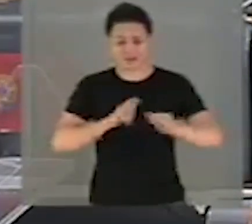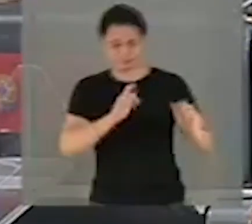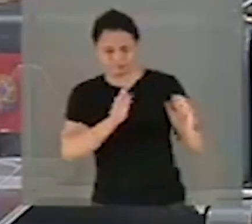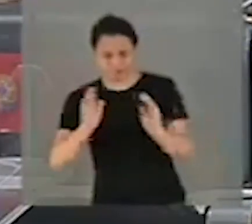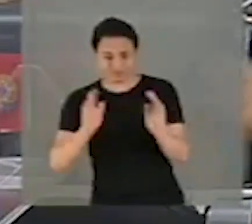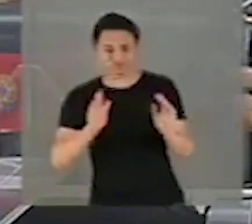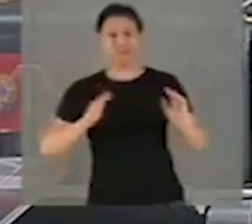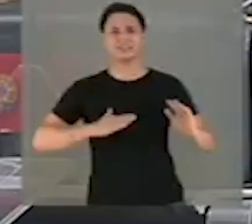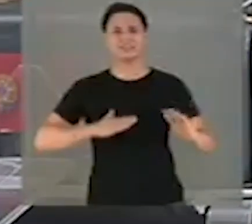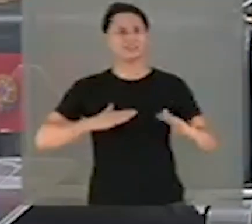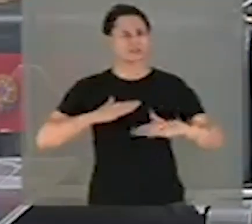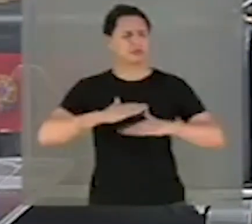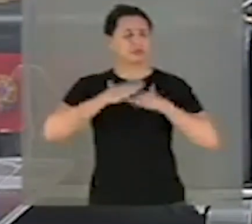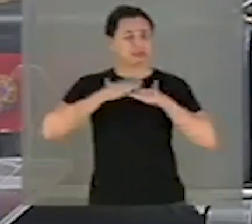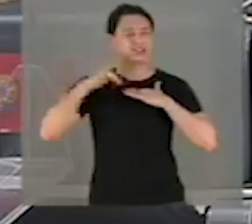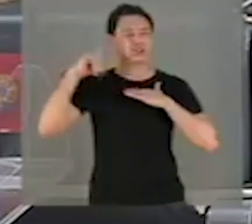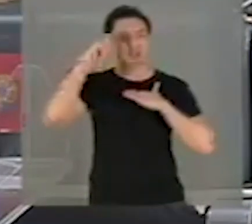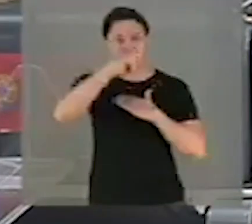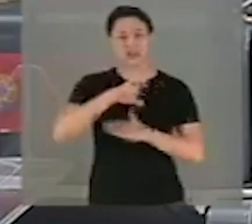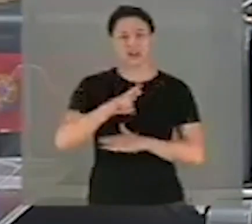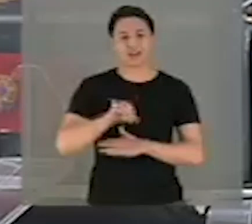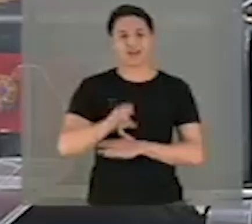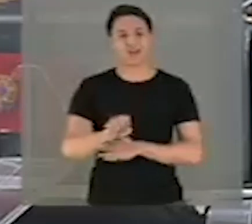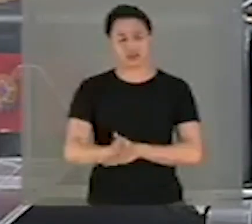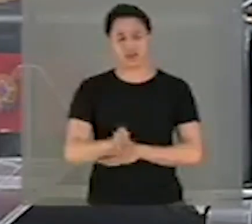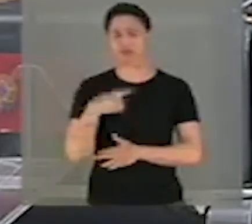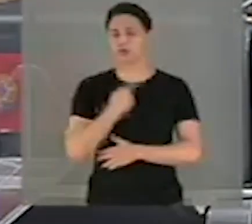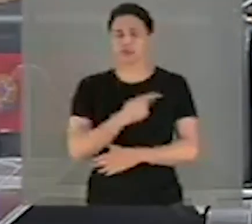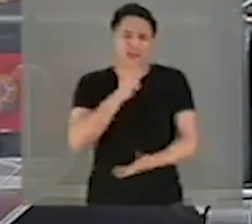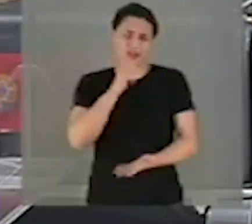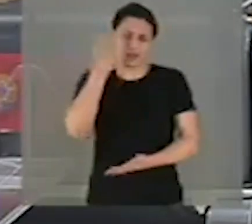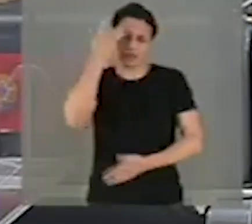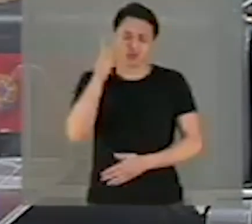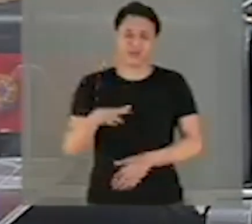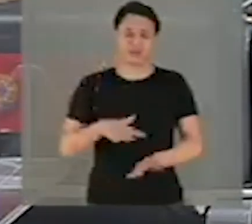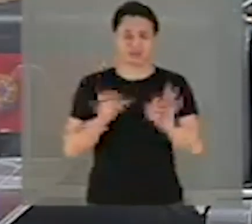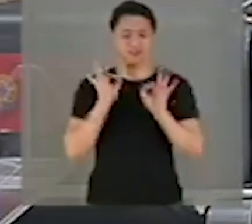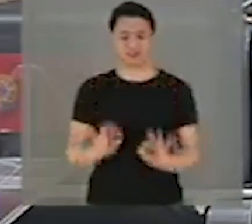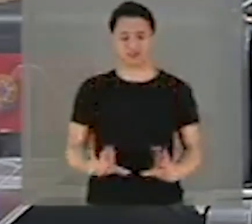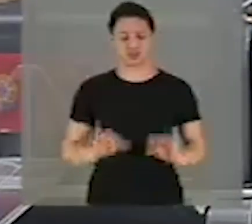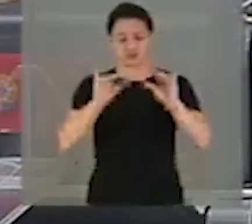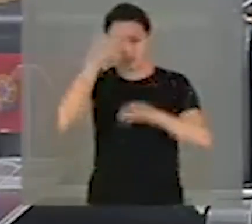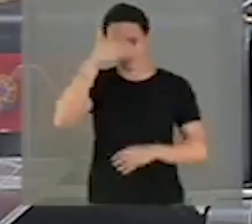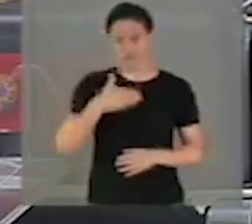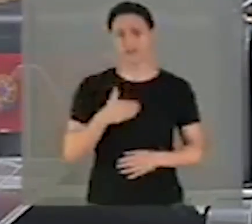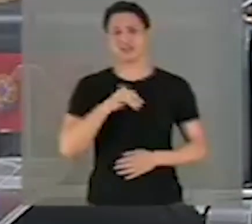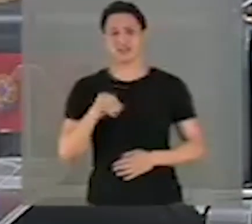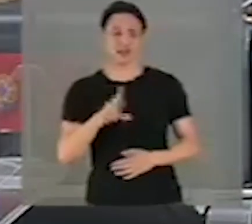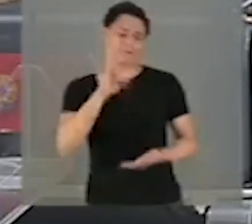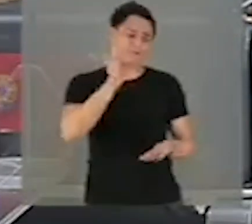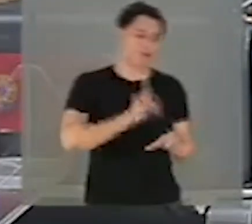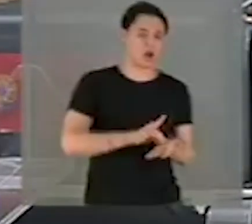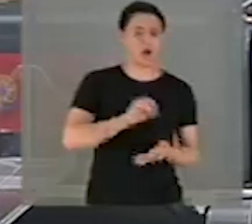quando ninguém sabia e ainda não sabe o que com precisão científica pode ou não ser eficaz